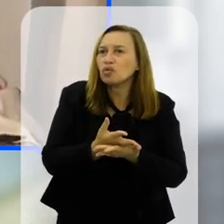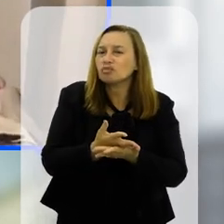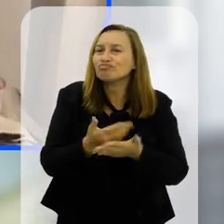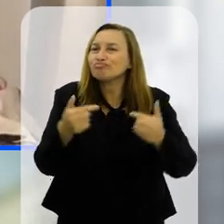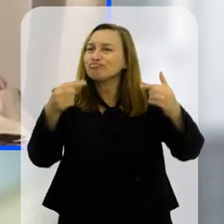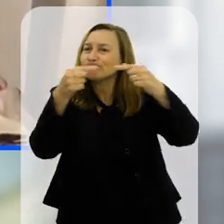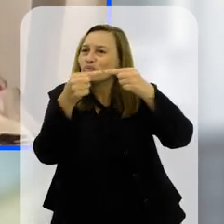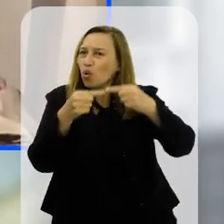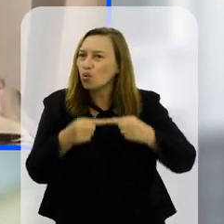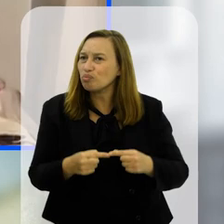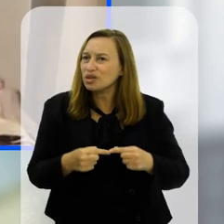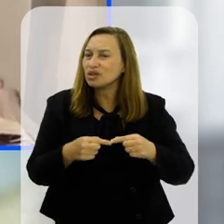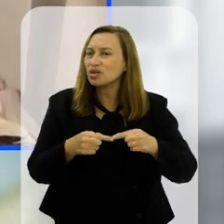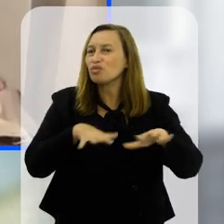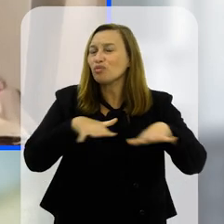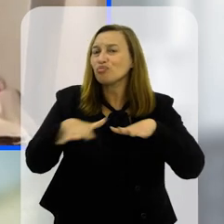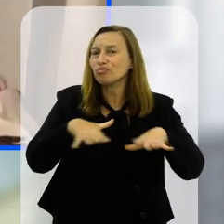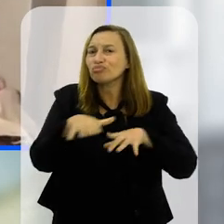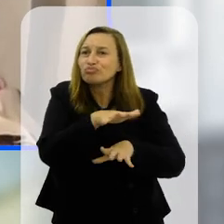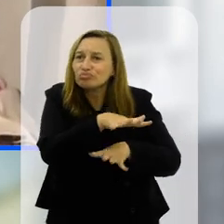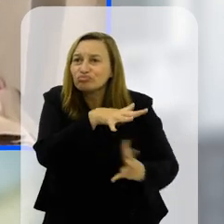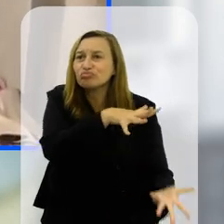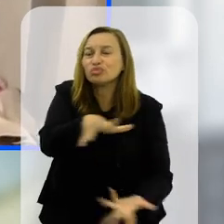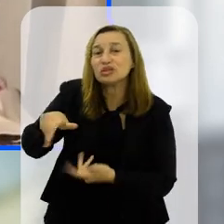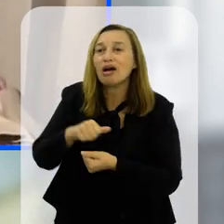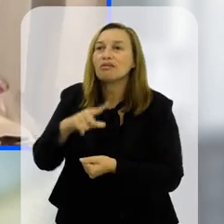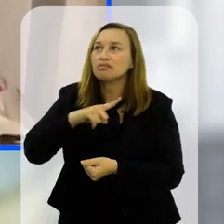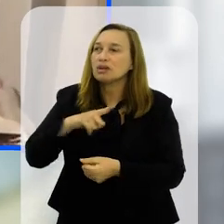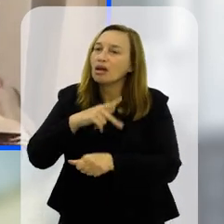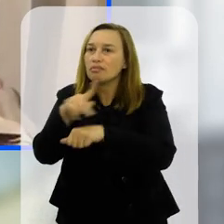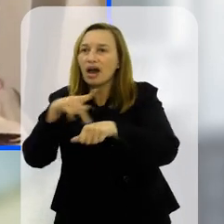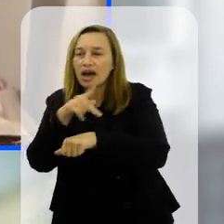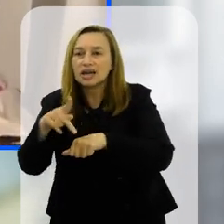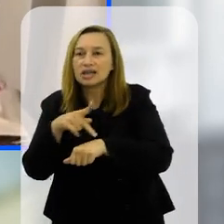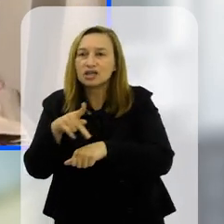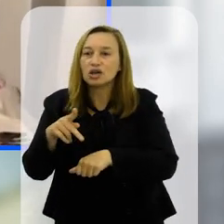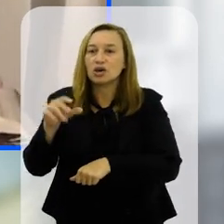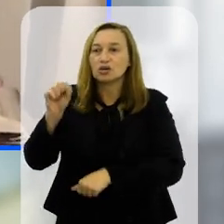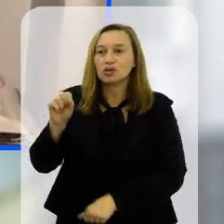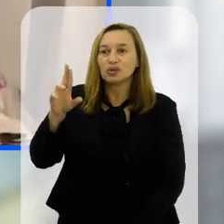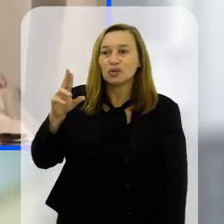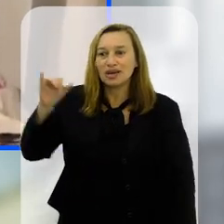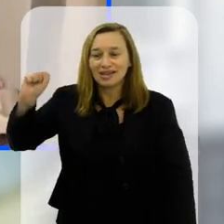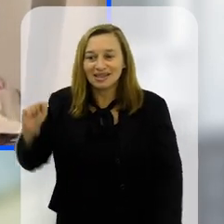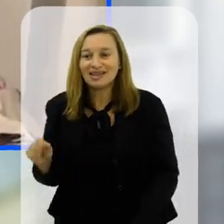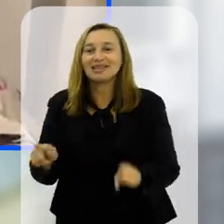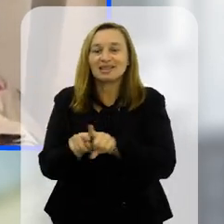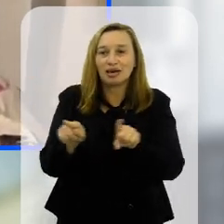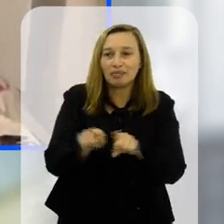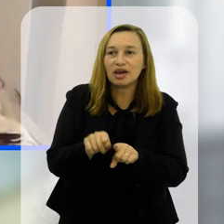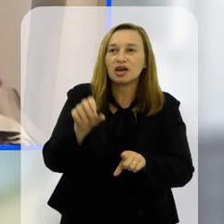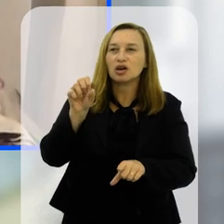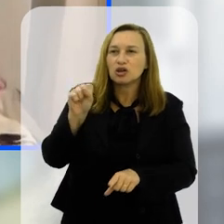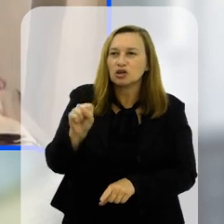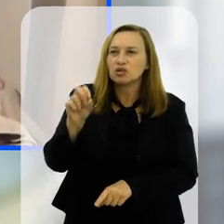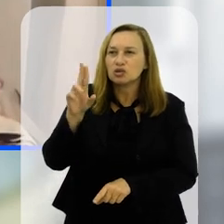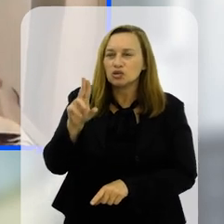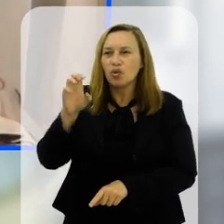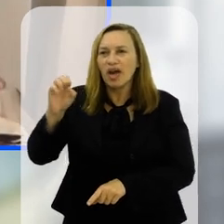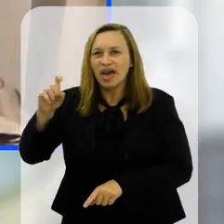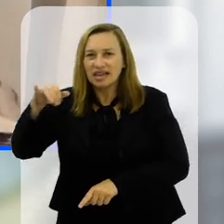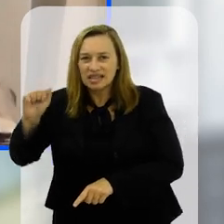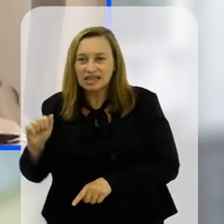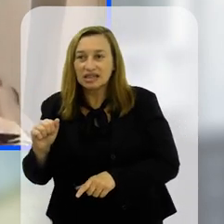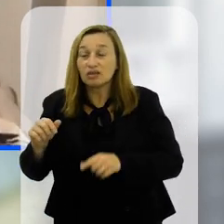tá de acordo com o movimento mundial a gente tem países como Suíça, Suécia que estão fazendo um movimento contrário de